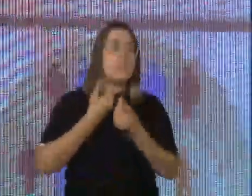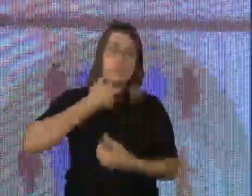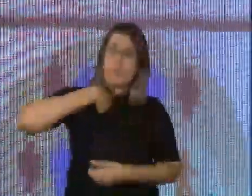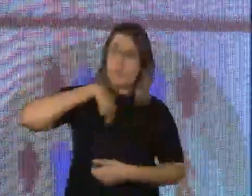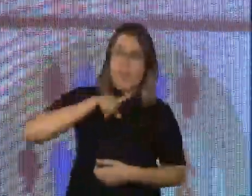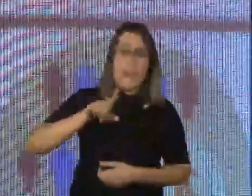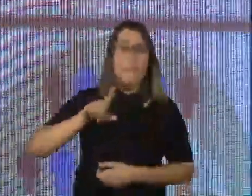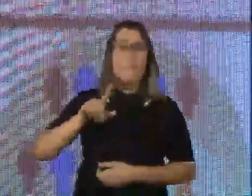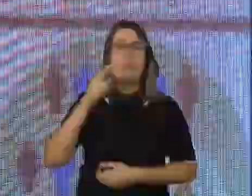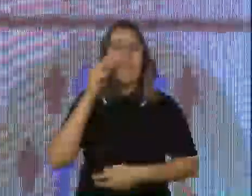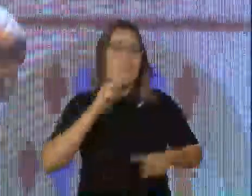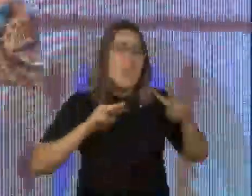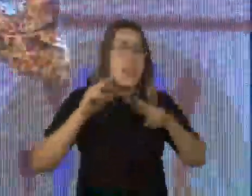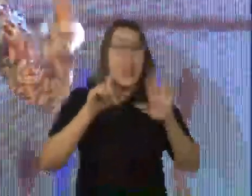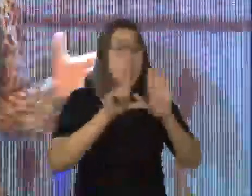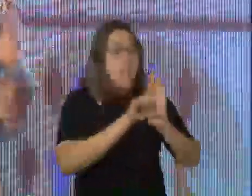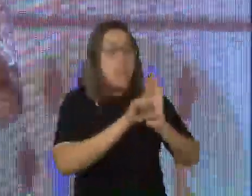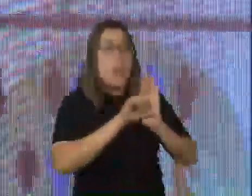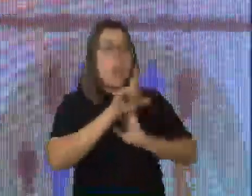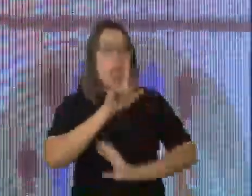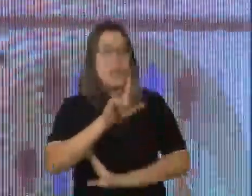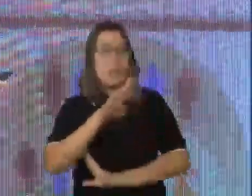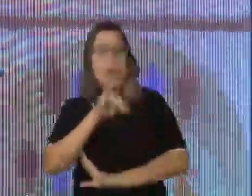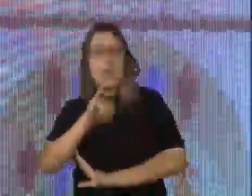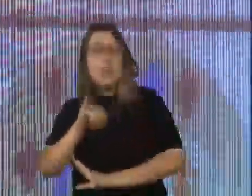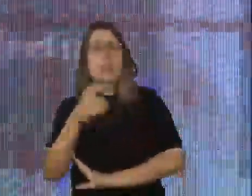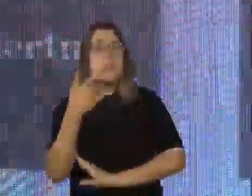quando a gente lê a LBI e quando a gente ocupa os espaços.